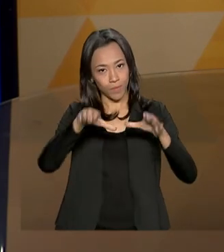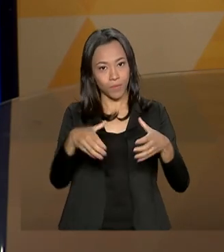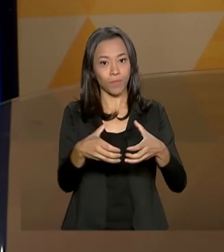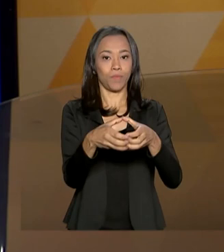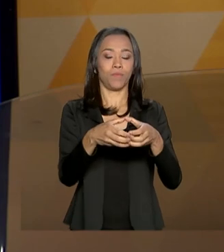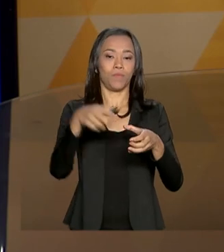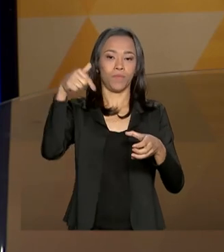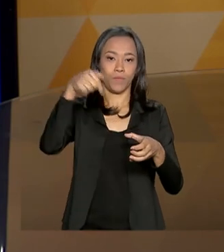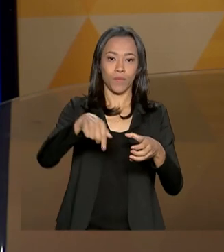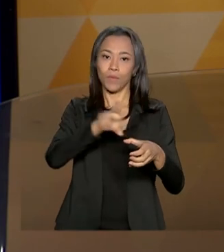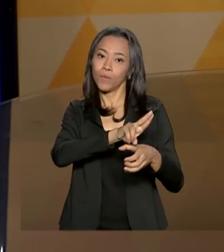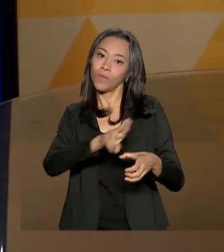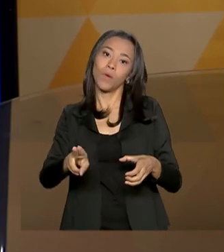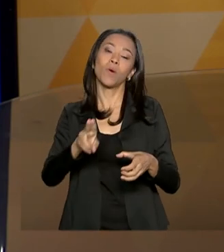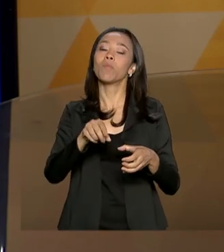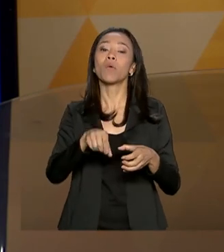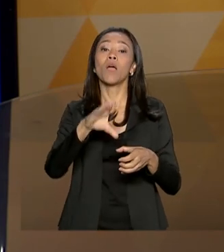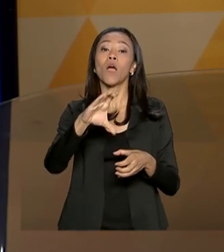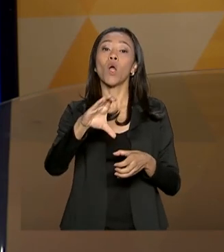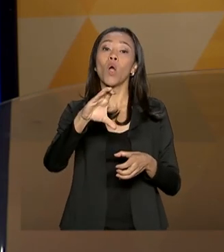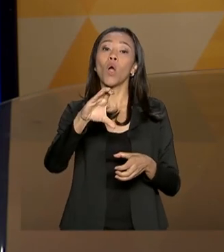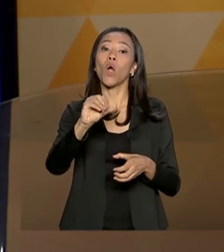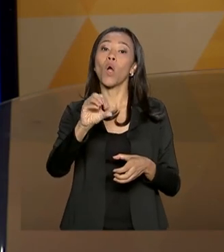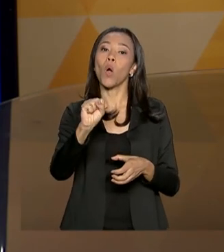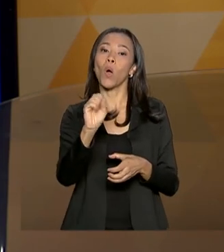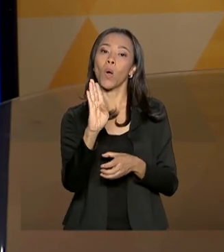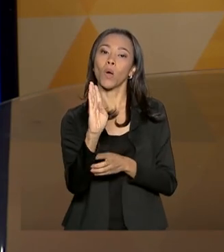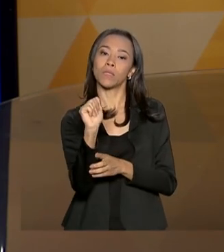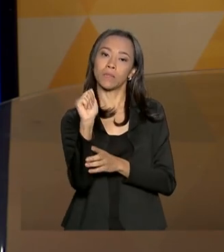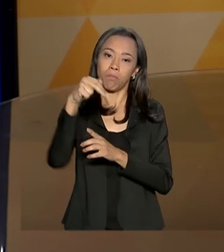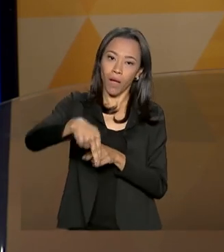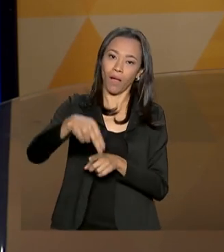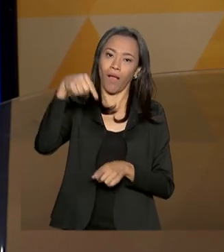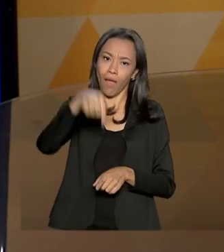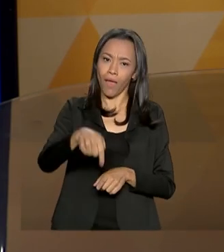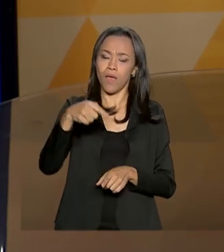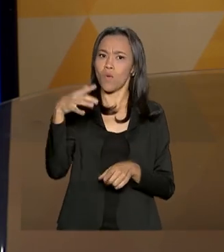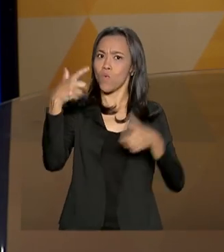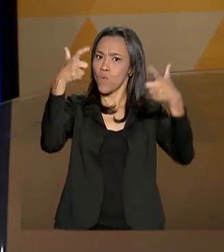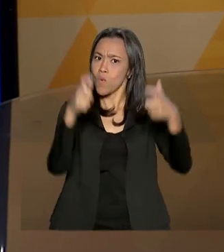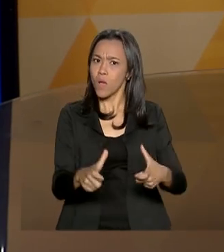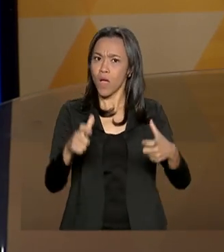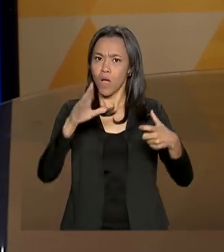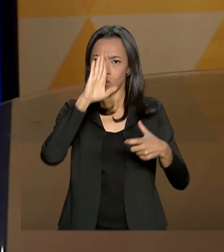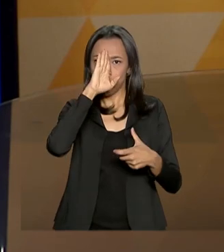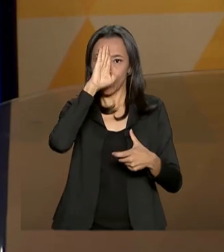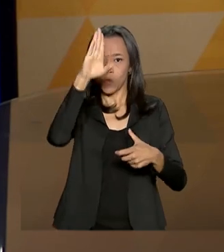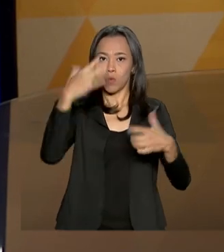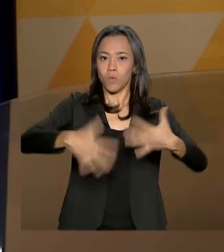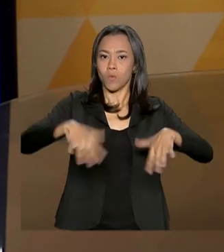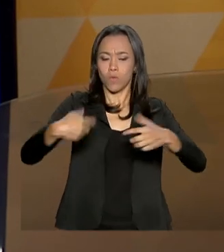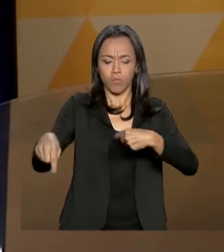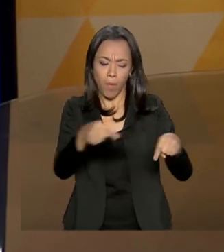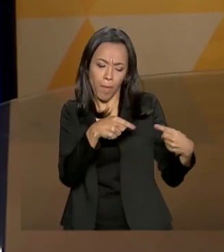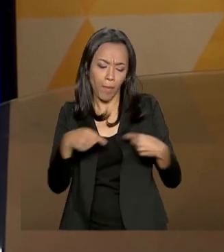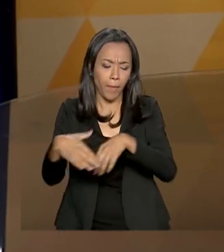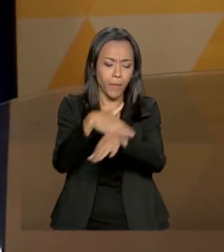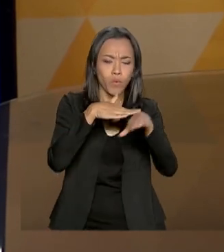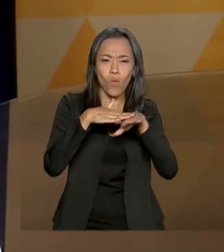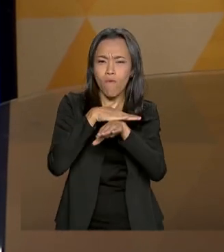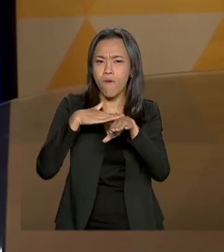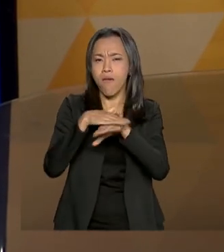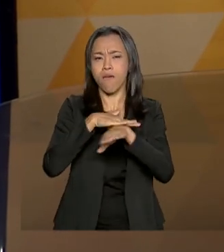de Consertação e Cooperação, a COSBAN. Ela é a maior instância permanente de diálogo e cooperação